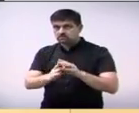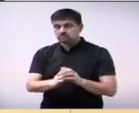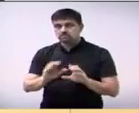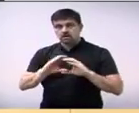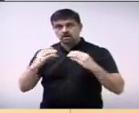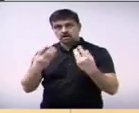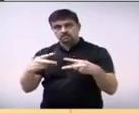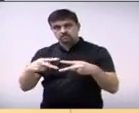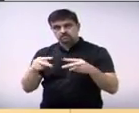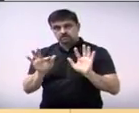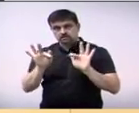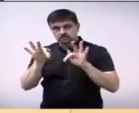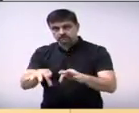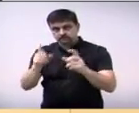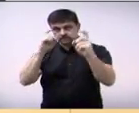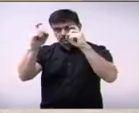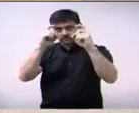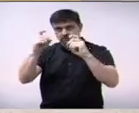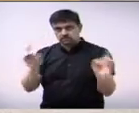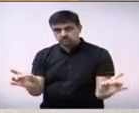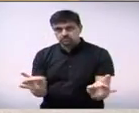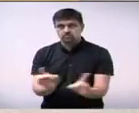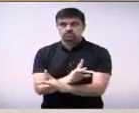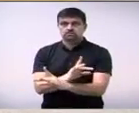Municipal de Paulina encerra os trabalhos da sessão.